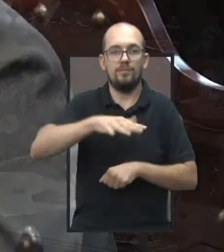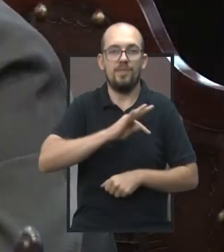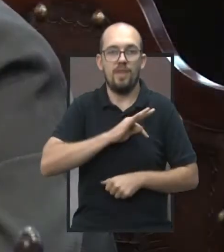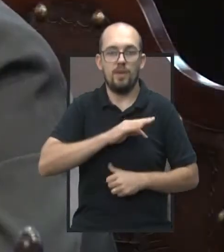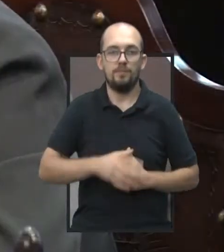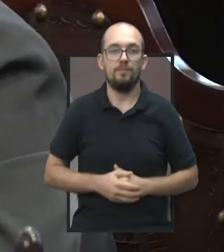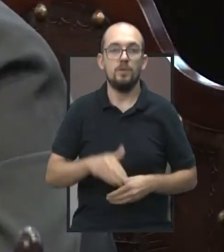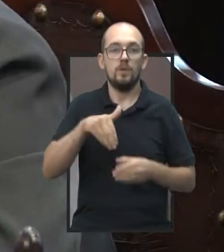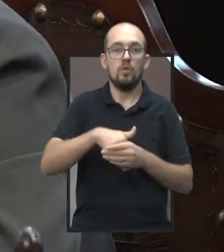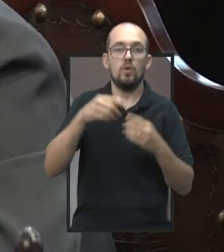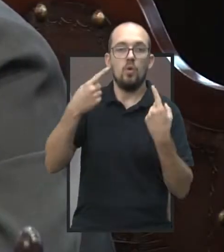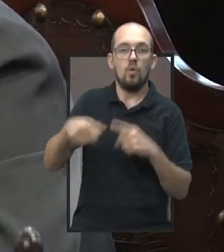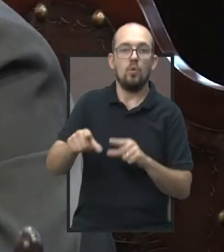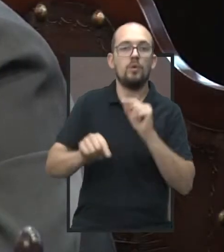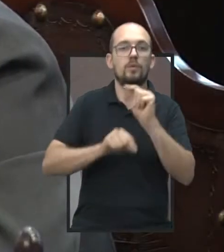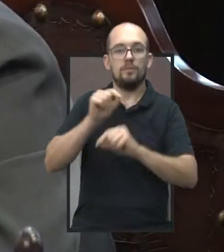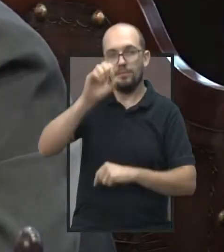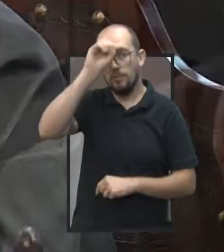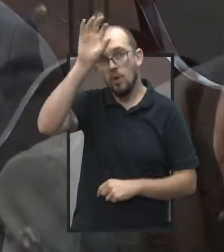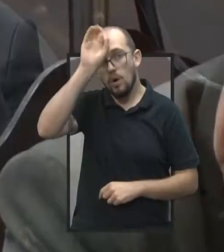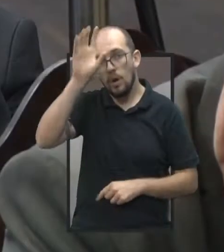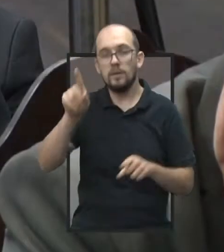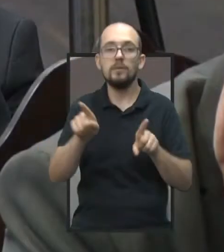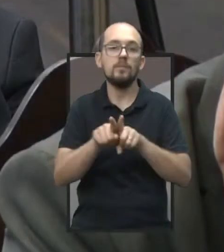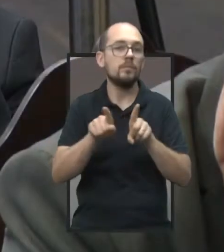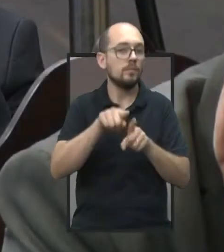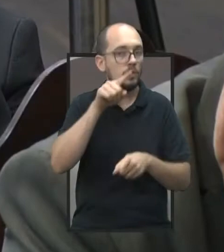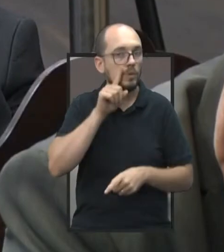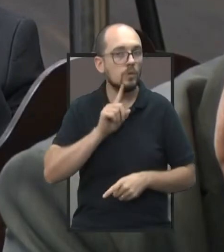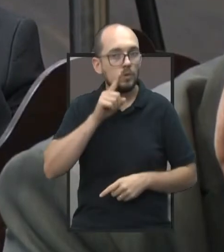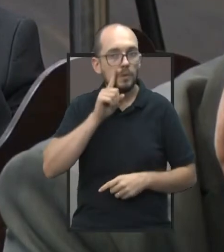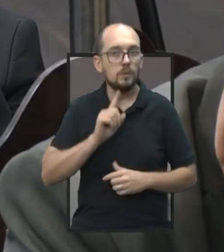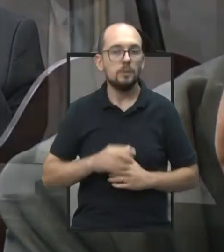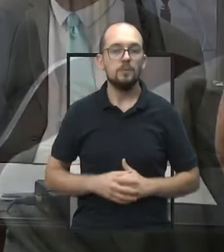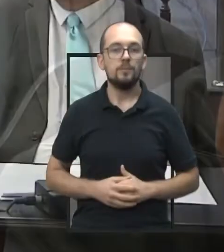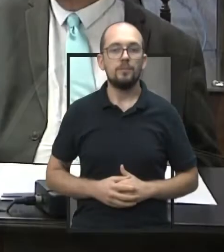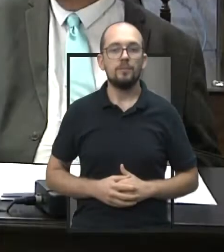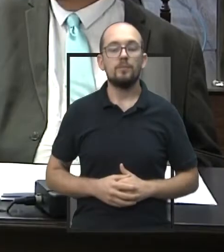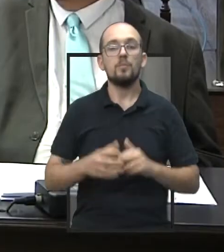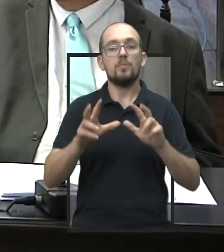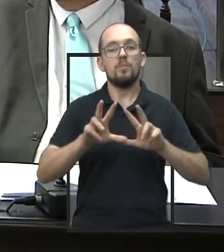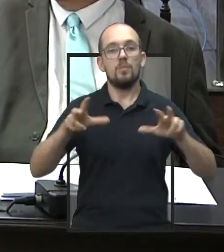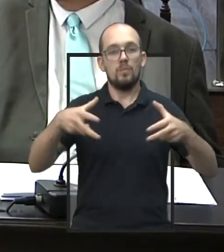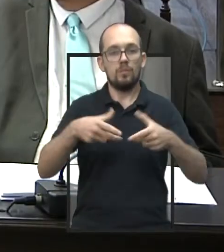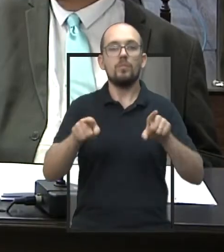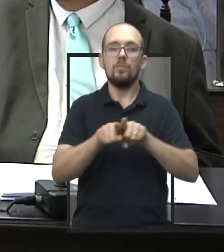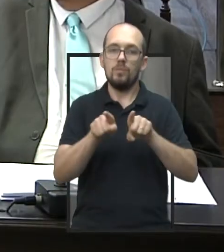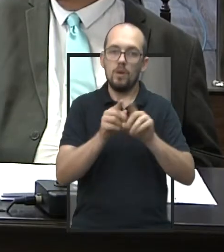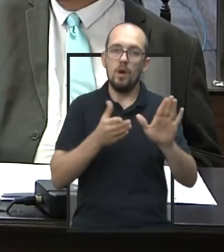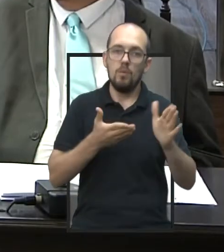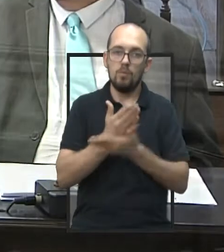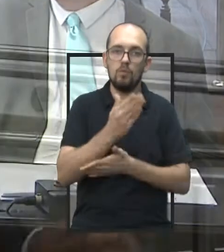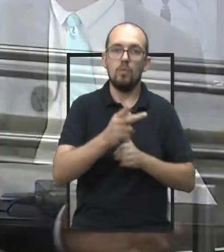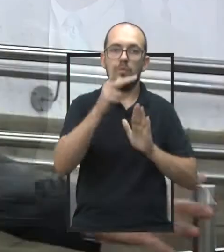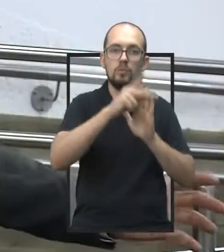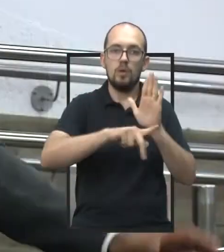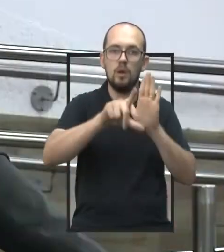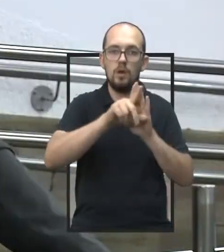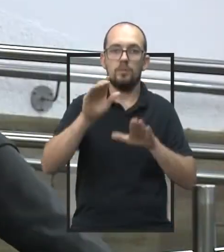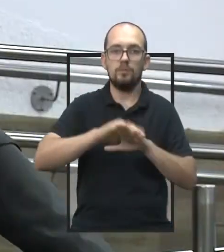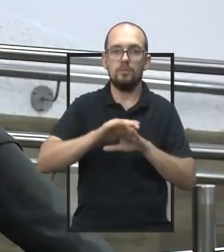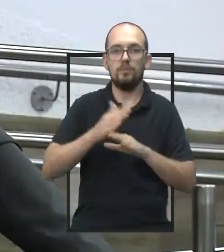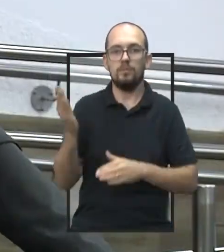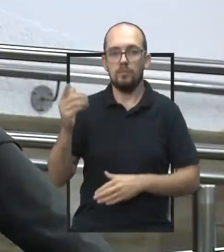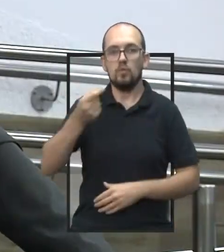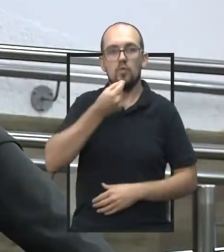votaram contra os vereadores Maurílio Moretti e a Gentil Cato. A Câmara também aprovou o projeto do vereador